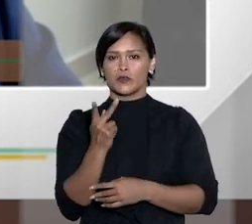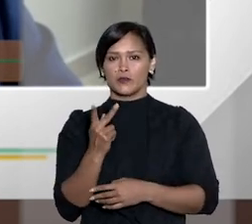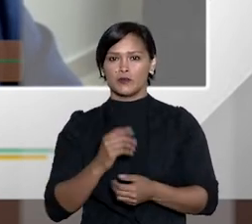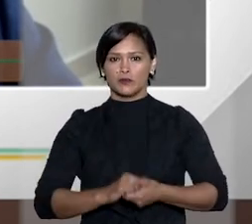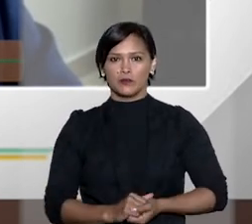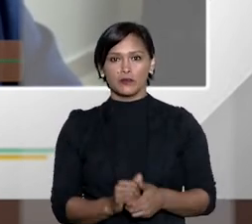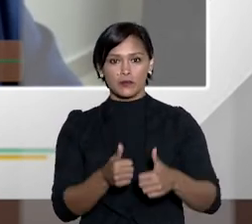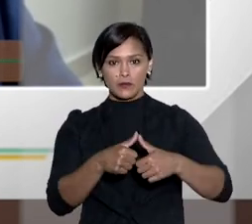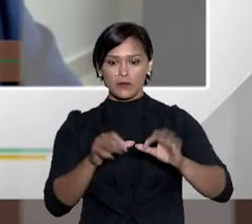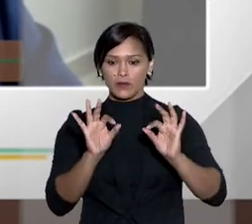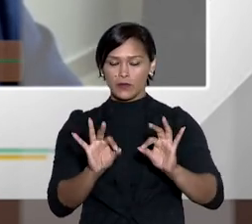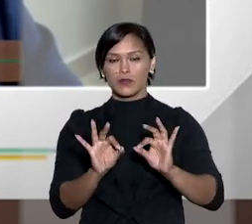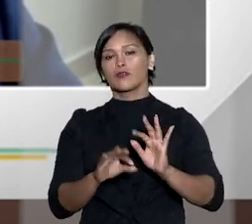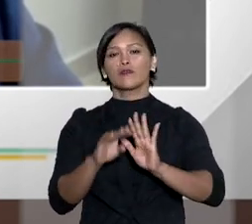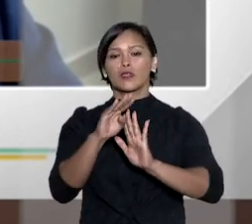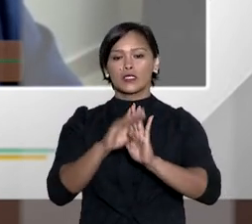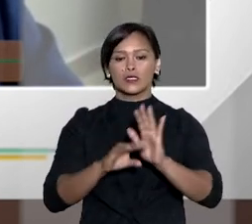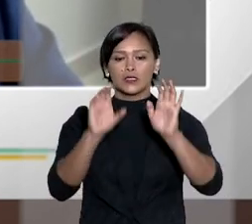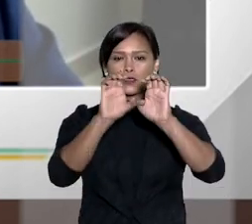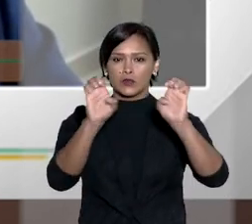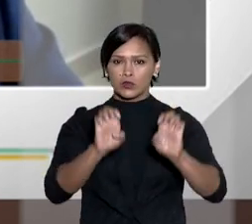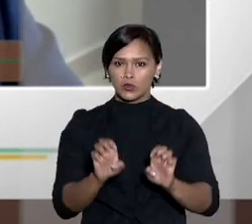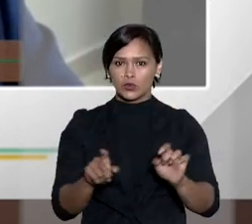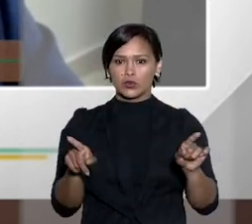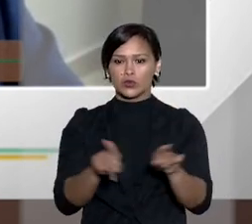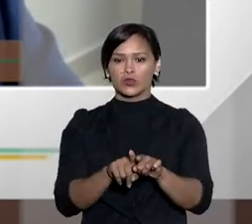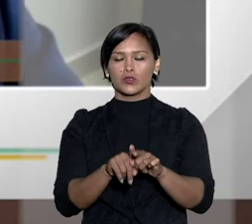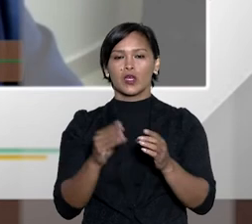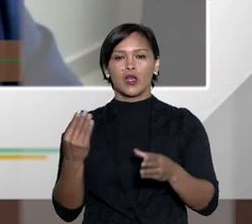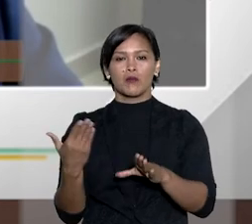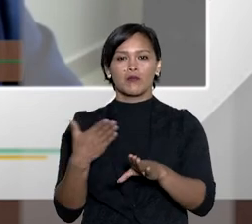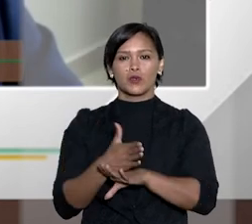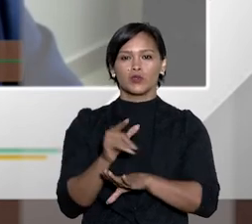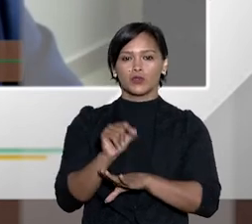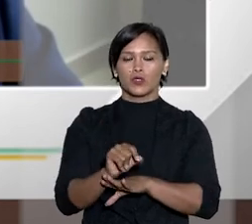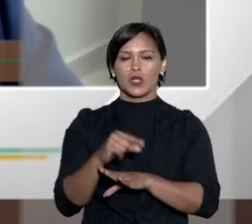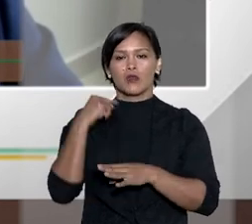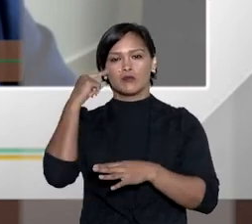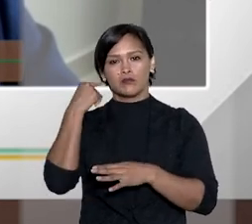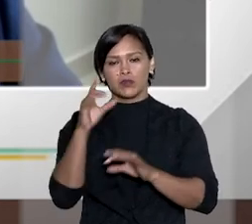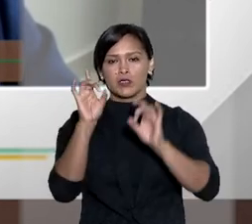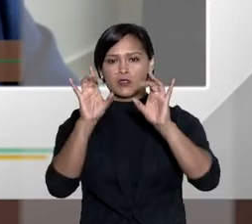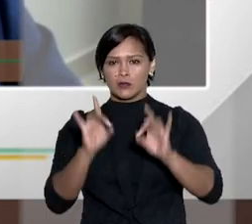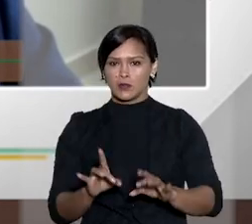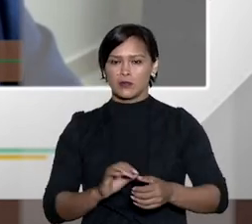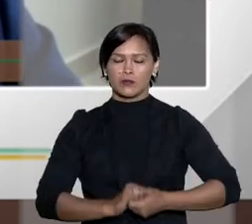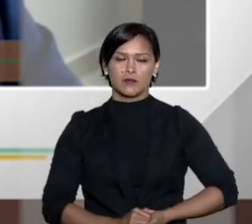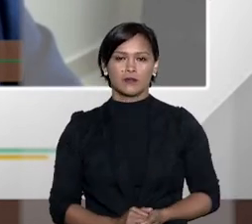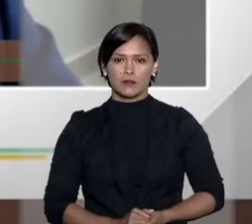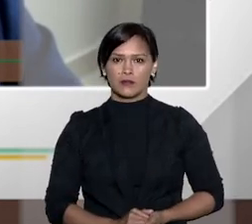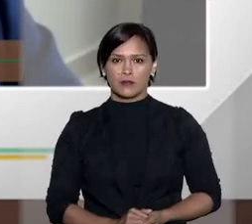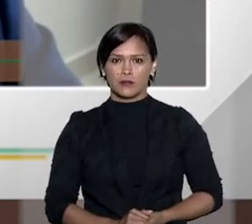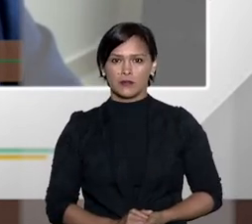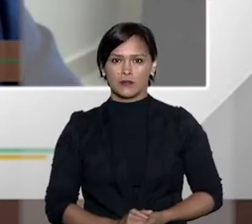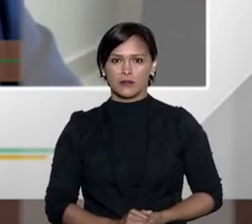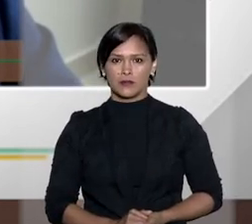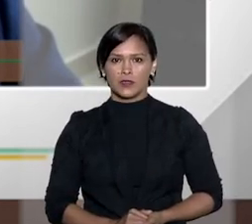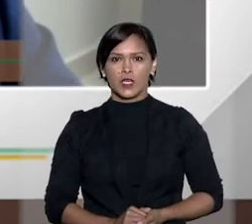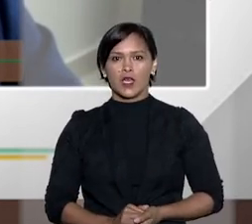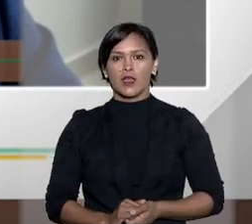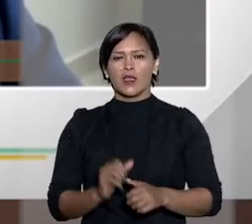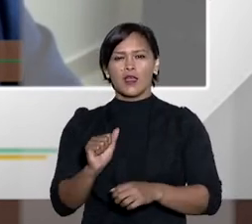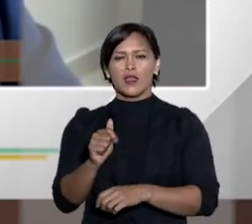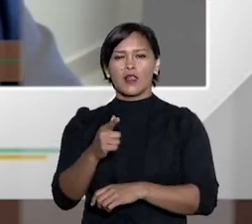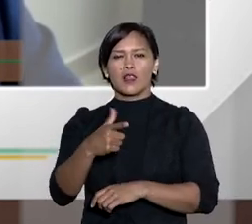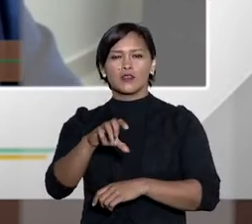na fase recursal independente do valor então esse é o desenho estrutural na parte de postulação dos juizados